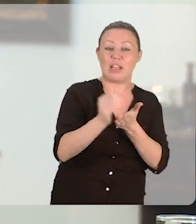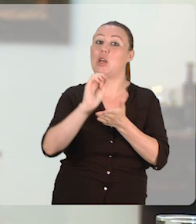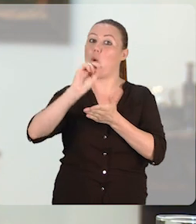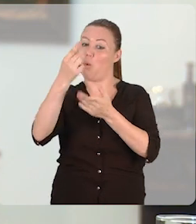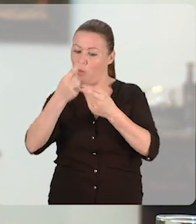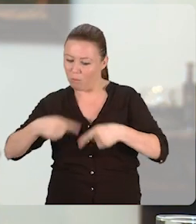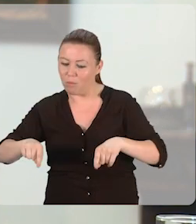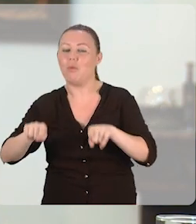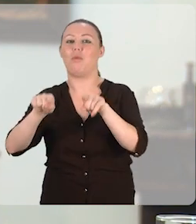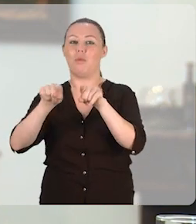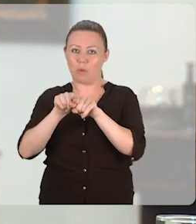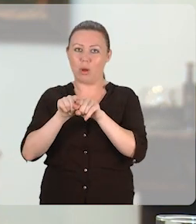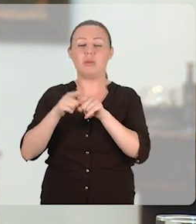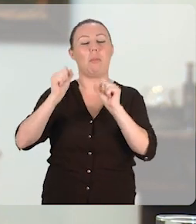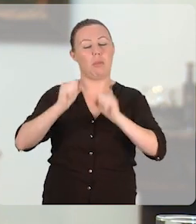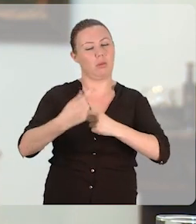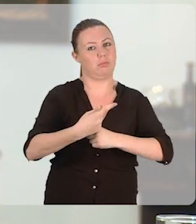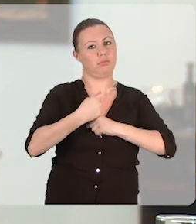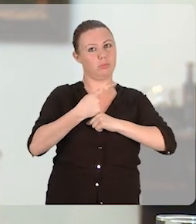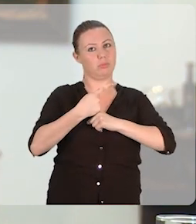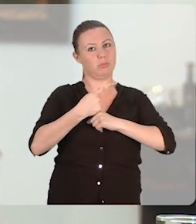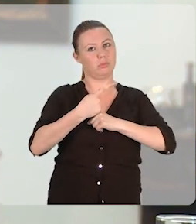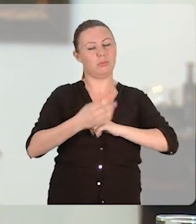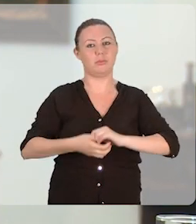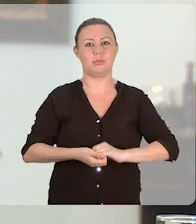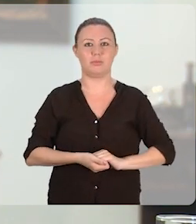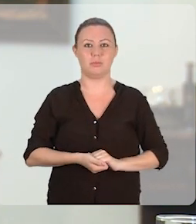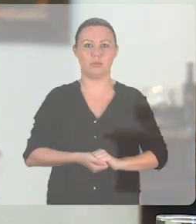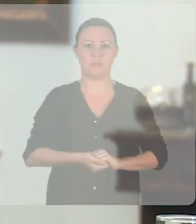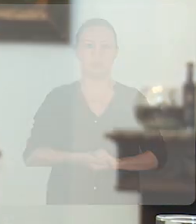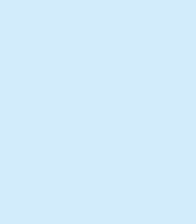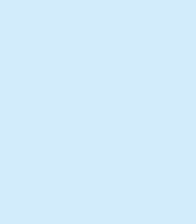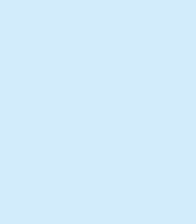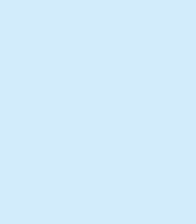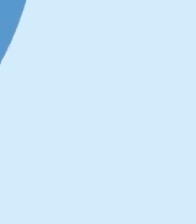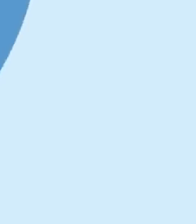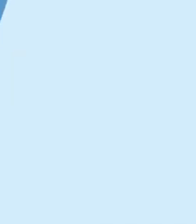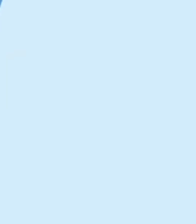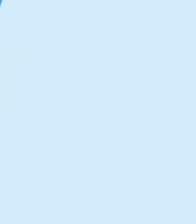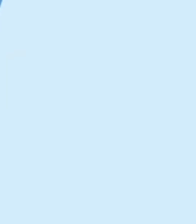recomeça, vocês contassem com a nossa instituição naquilo que estiver no nosso alcance.